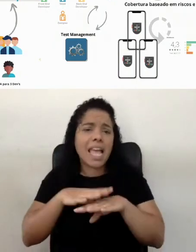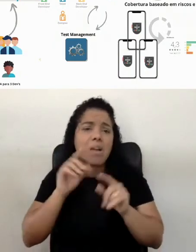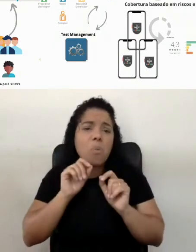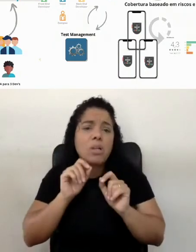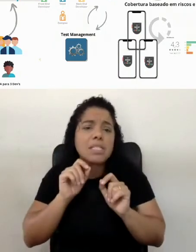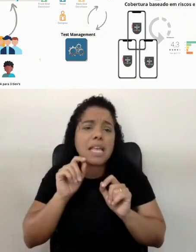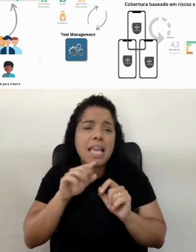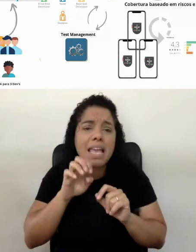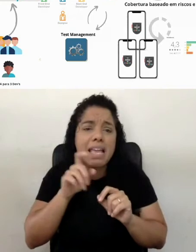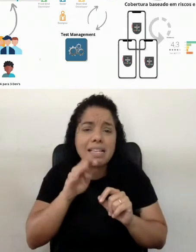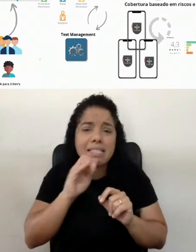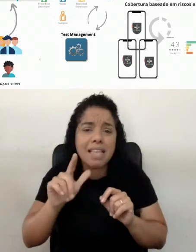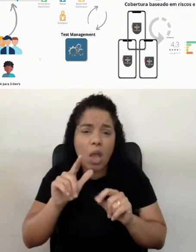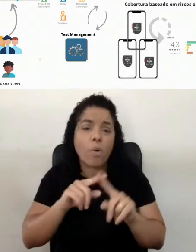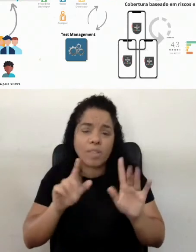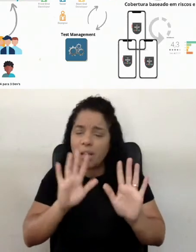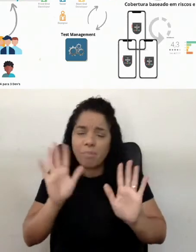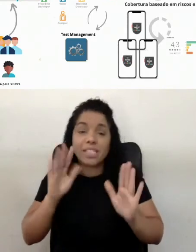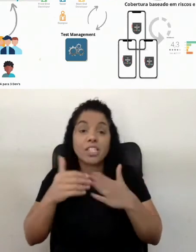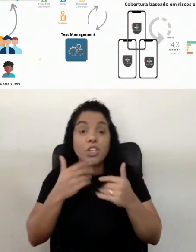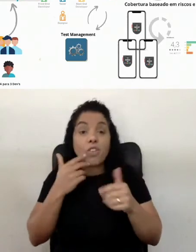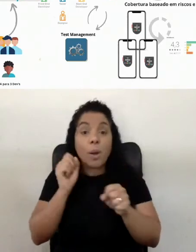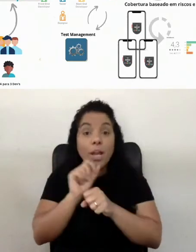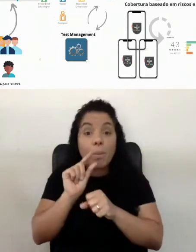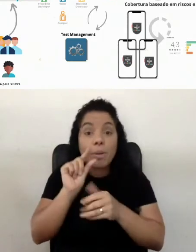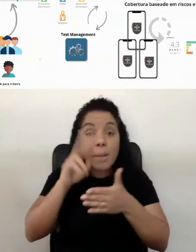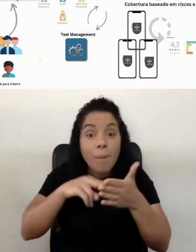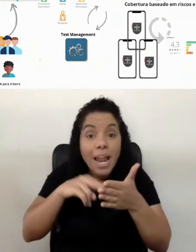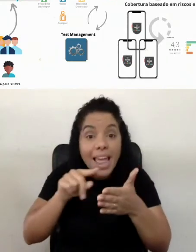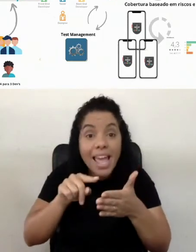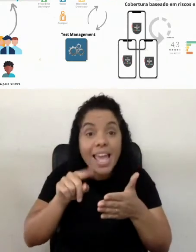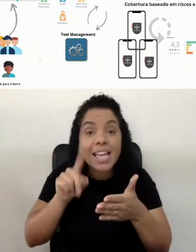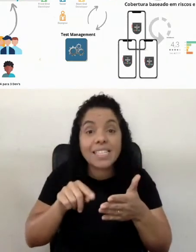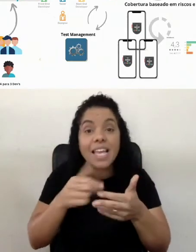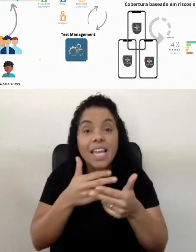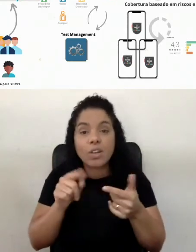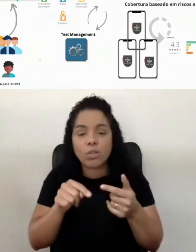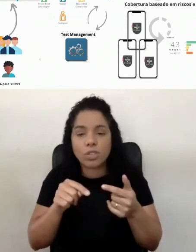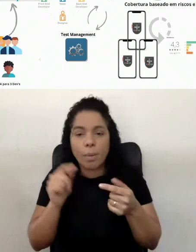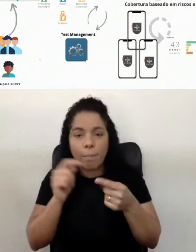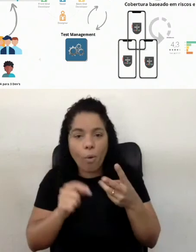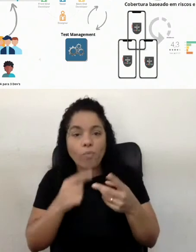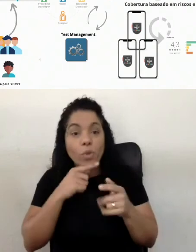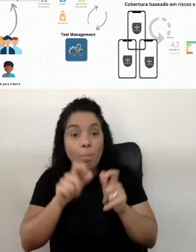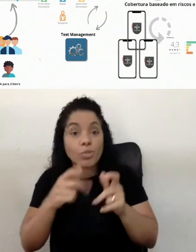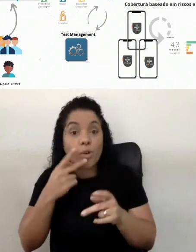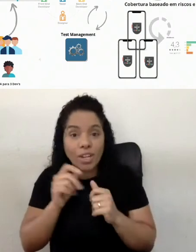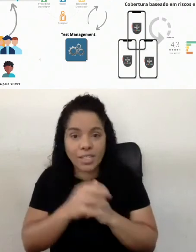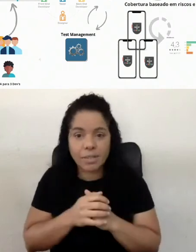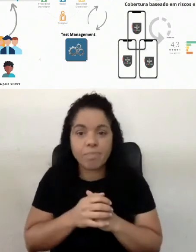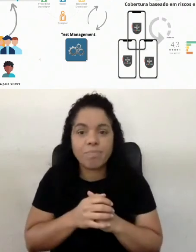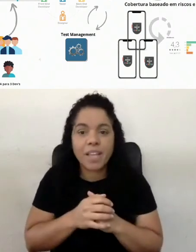faça gestão de caso de teste, tá? Só vou parar um pouquinho aqui pra ler, tem alguns pontos aqui que o pessoal tá falando assim, ó.